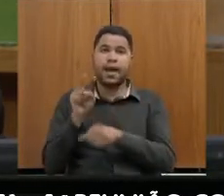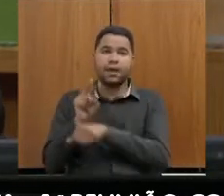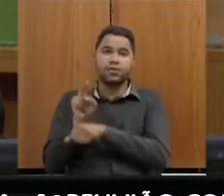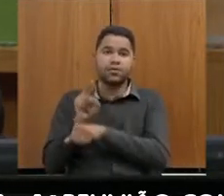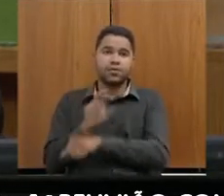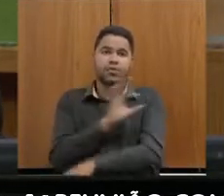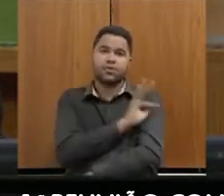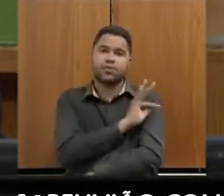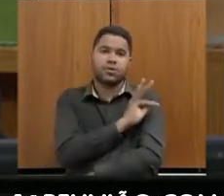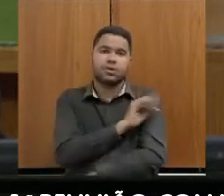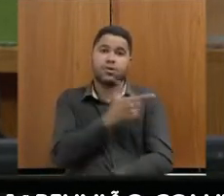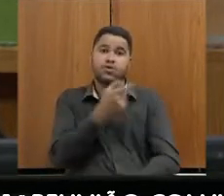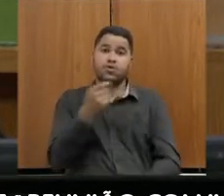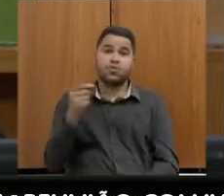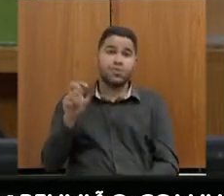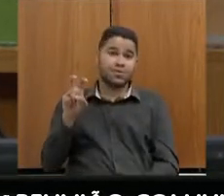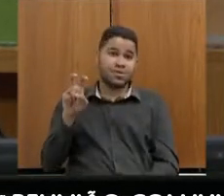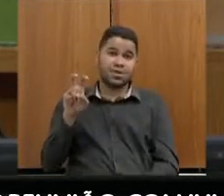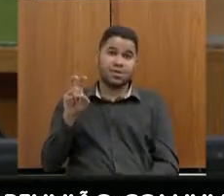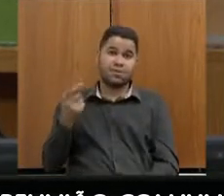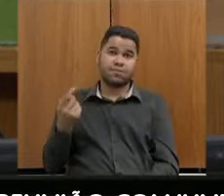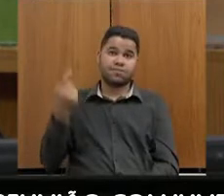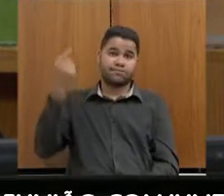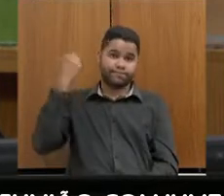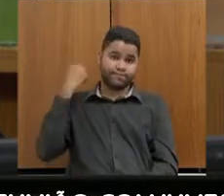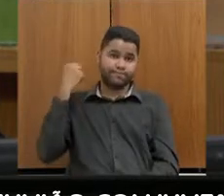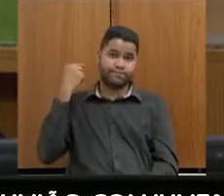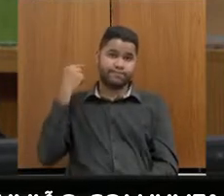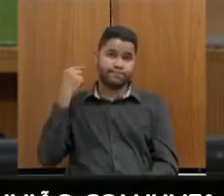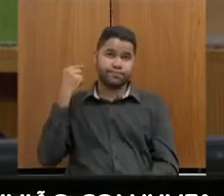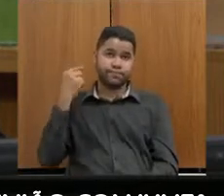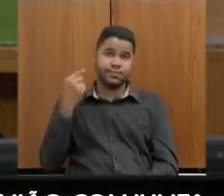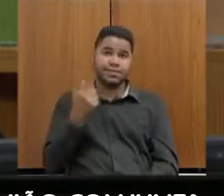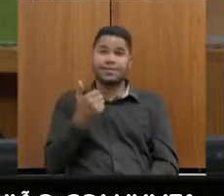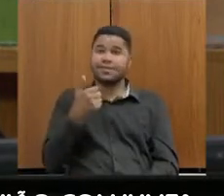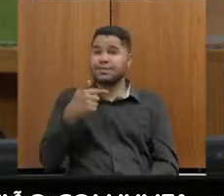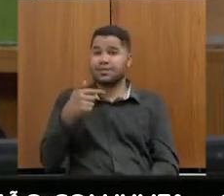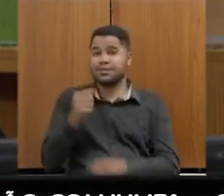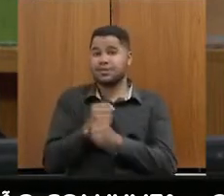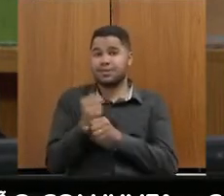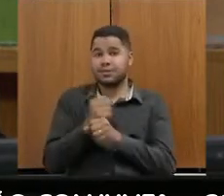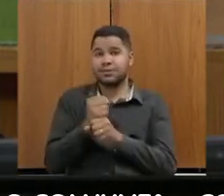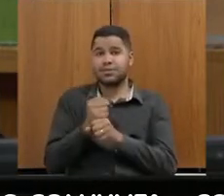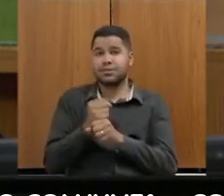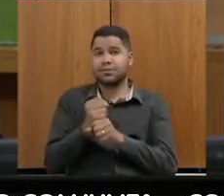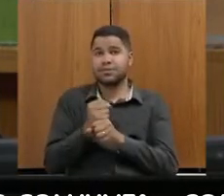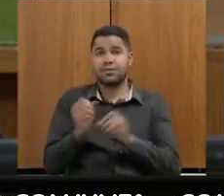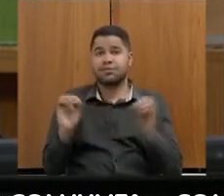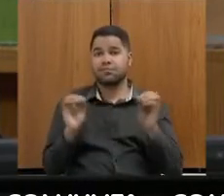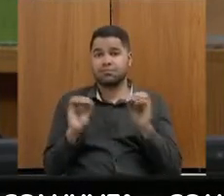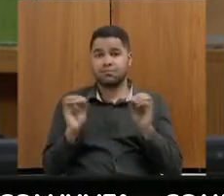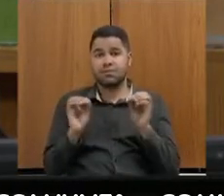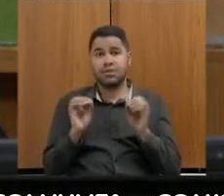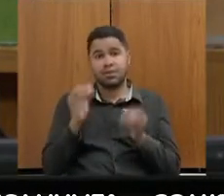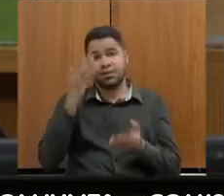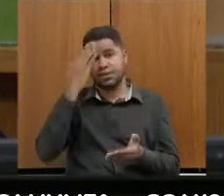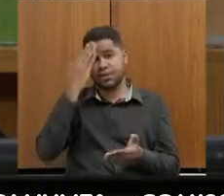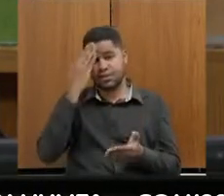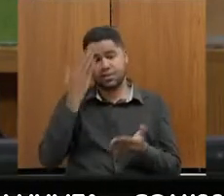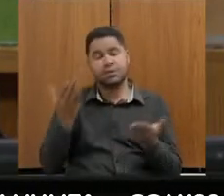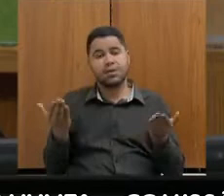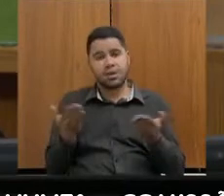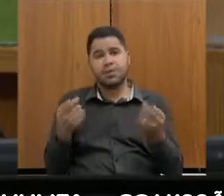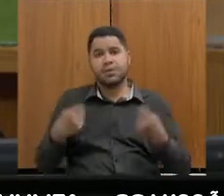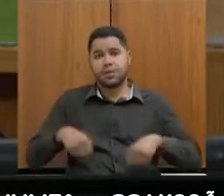o Estado não faz desde 2005 concurso para auditor fiscal, ou seja, tem 17 anos que o Estado não faz, e a gente entende que é